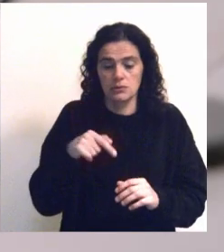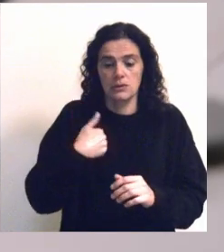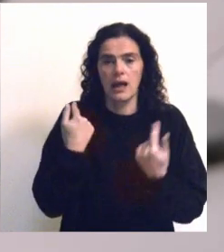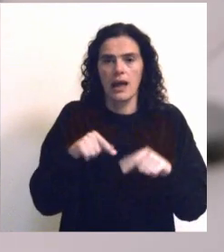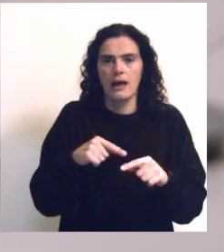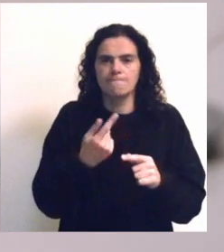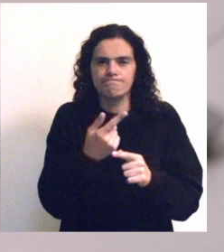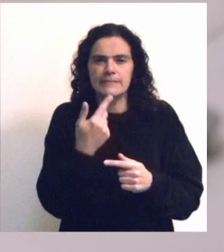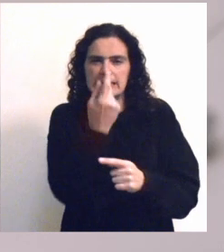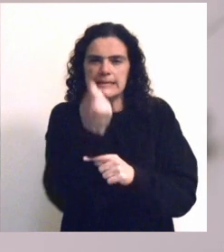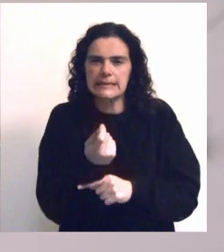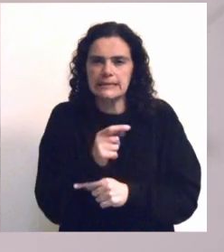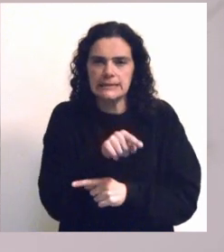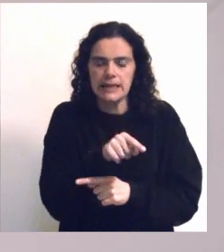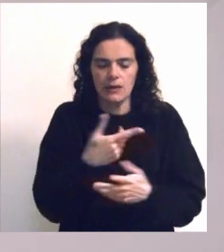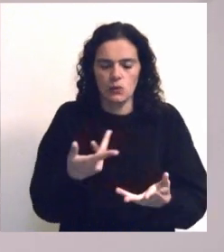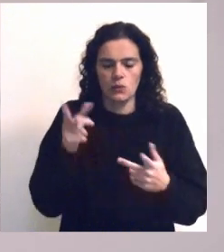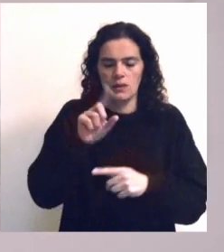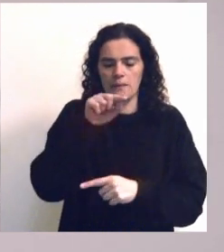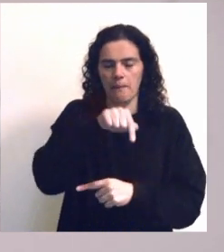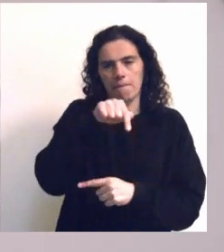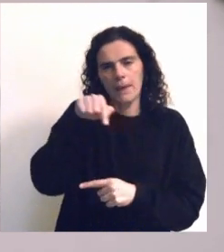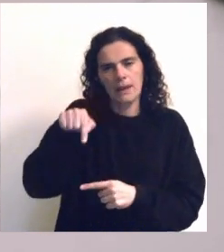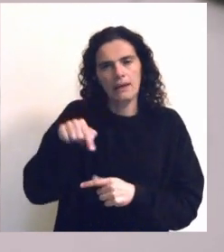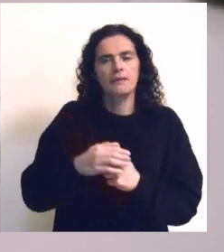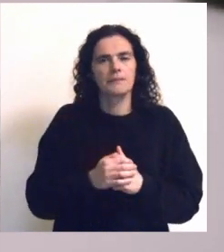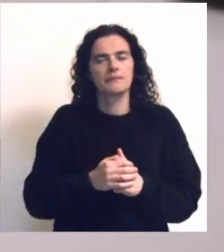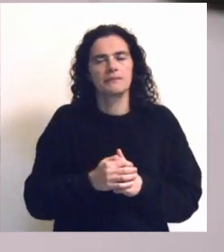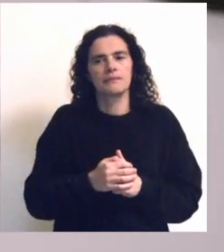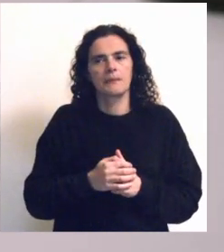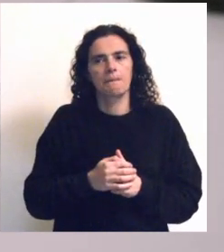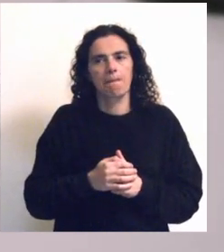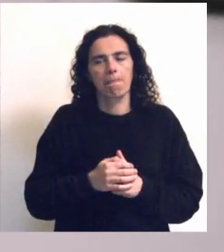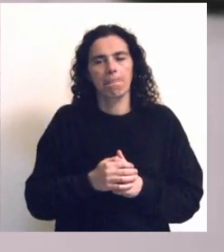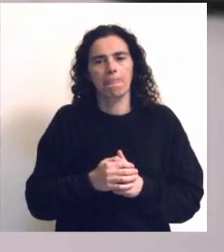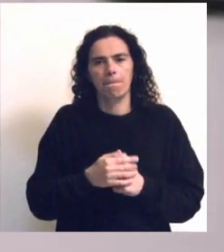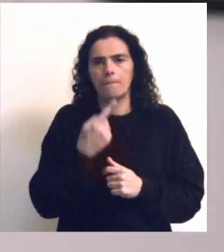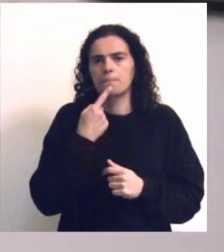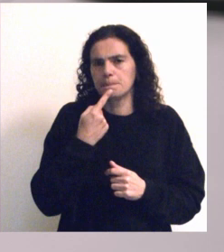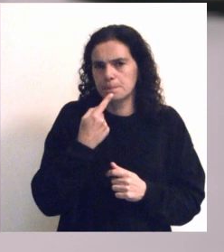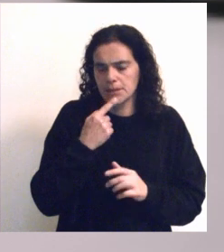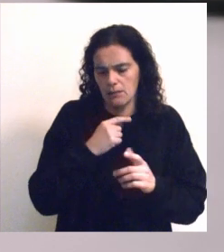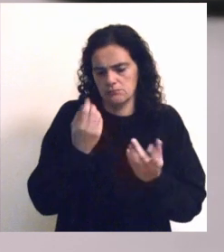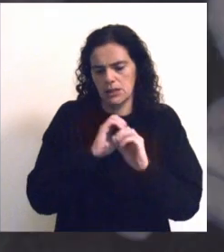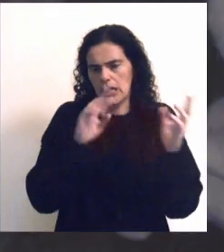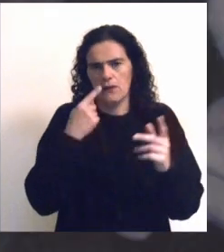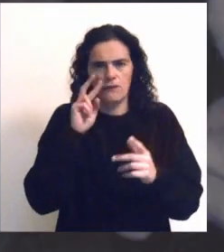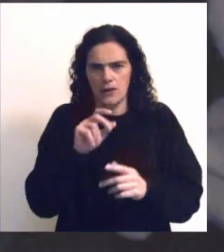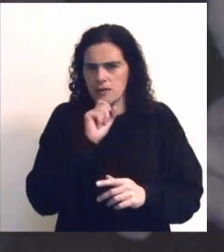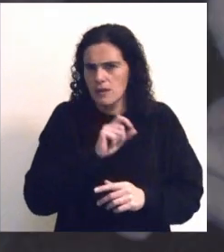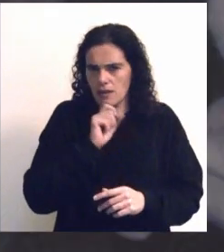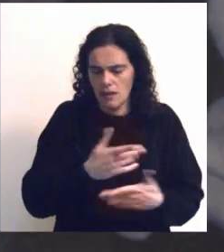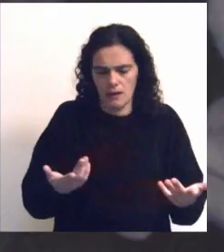absoluta. A presença do desenho é também aqui perceptível, é